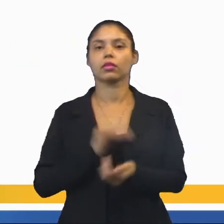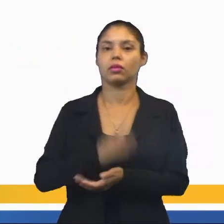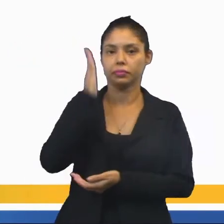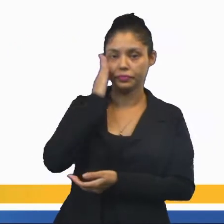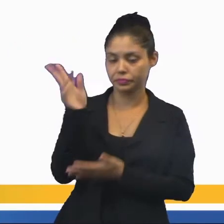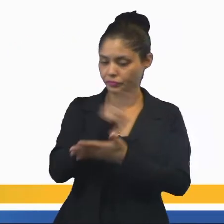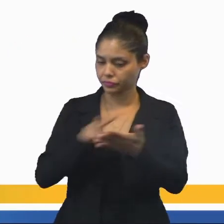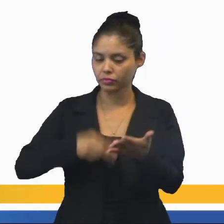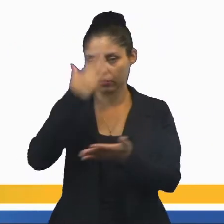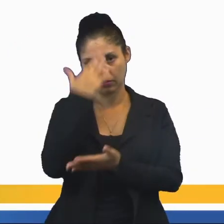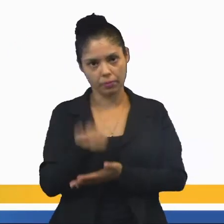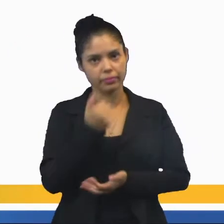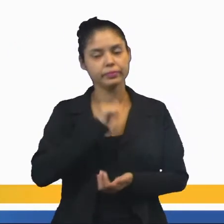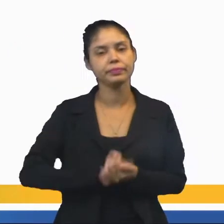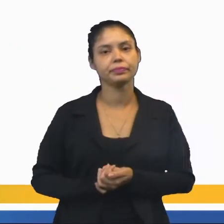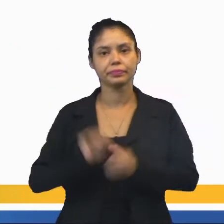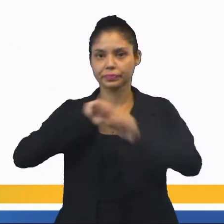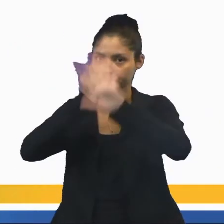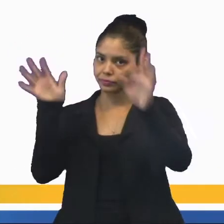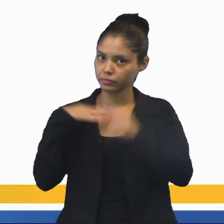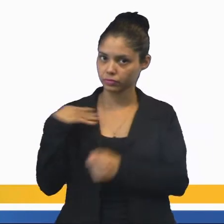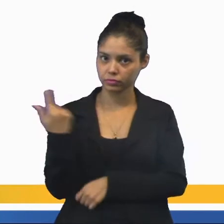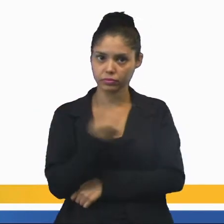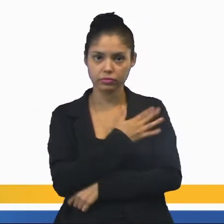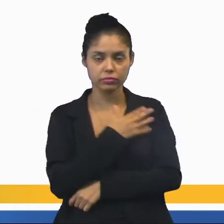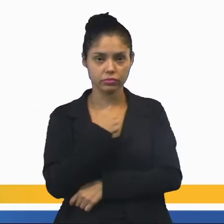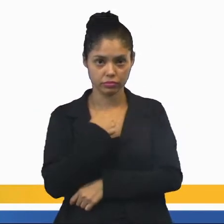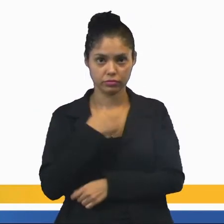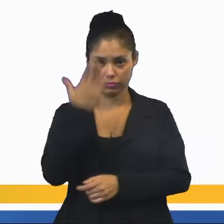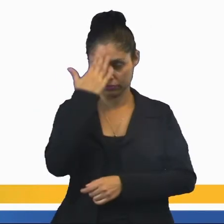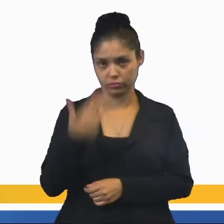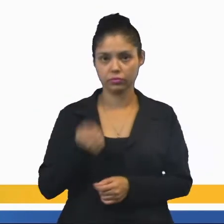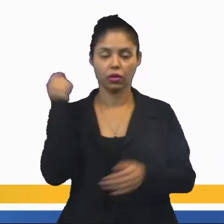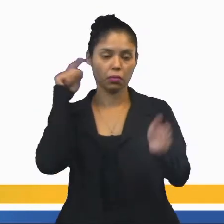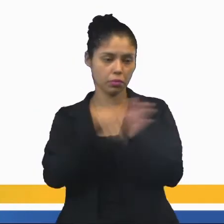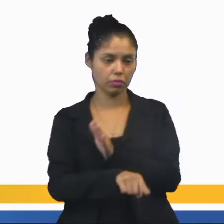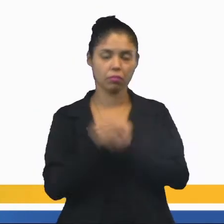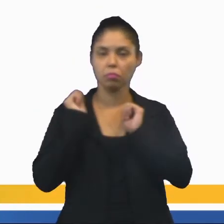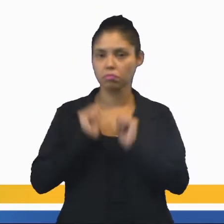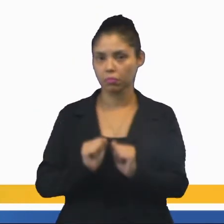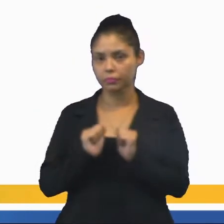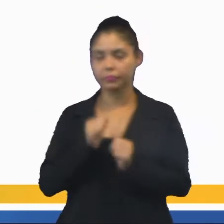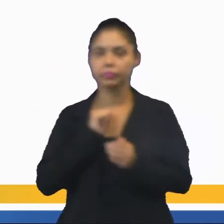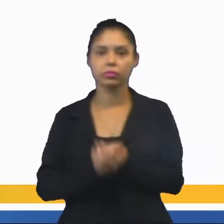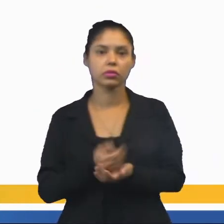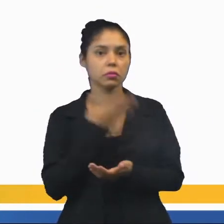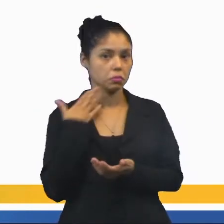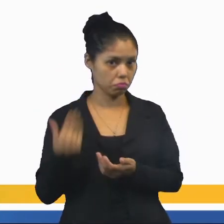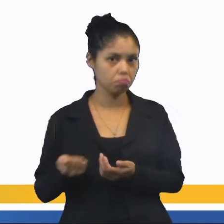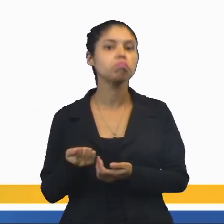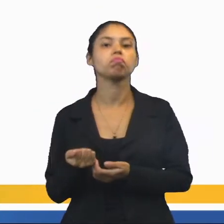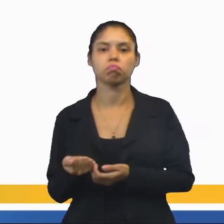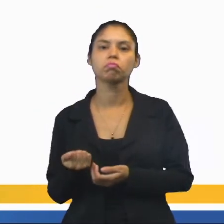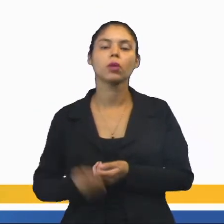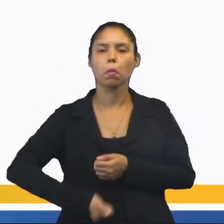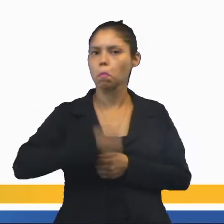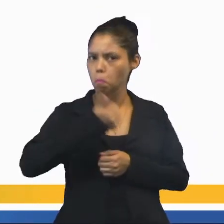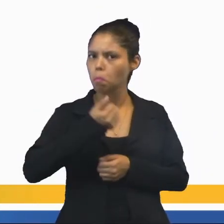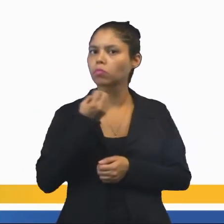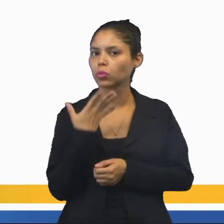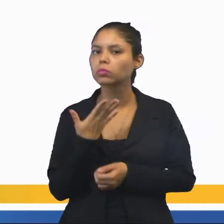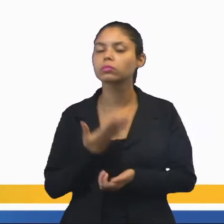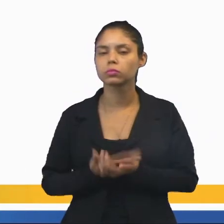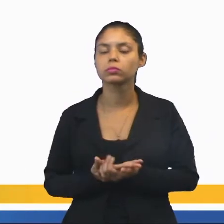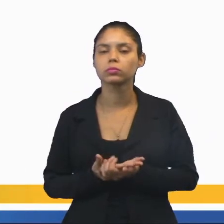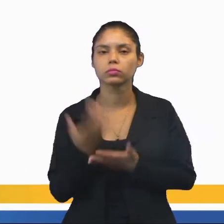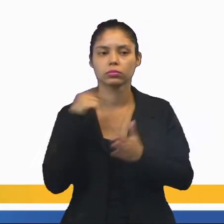que ler, eu tenho que saber. Claro que quando eu tiver alguém de uma religião que eu possa perguntar, vai ser muito bom, muito positivo eu perguntar sobre